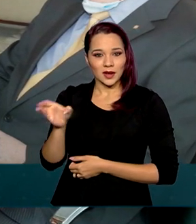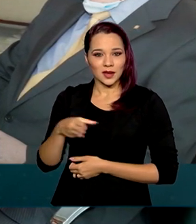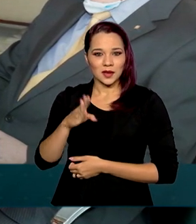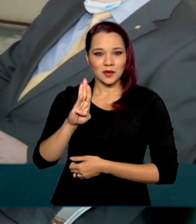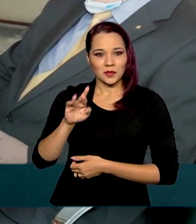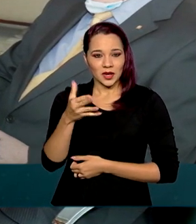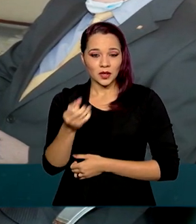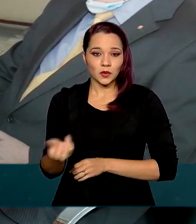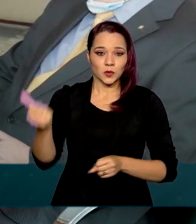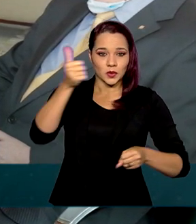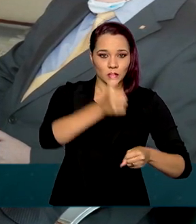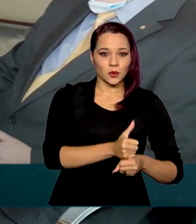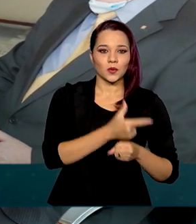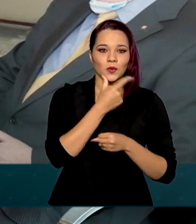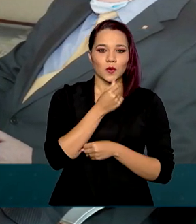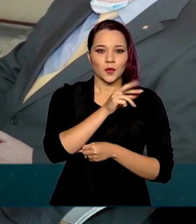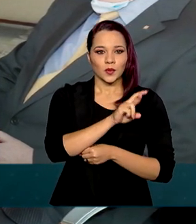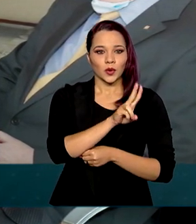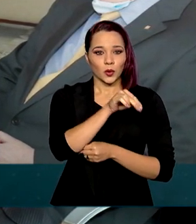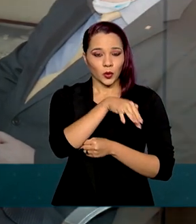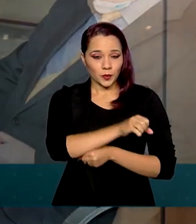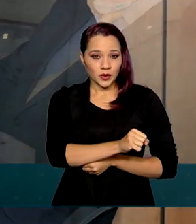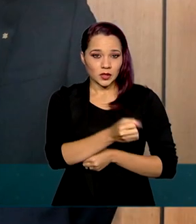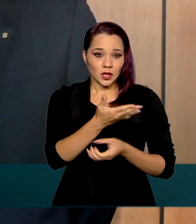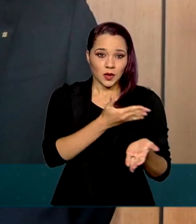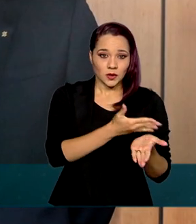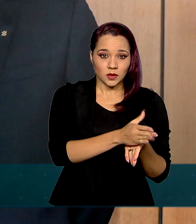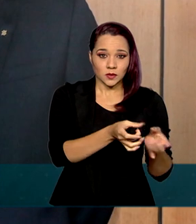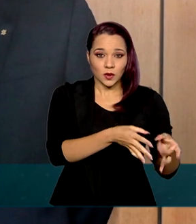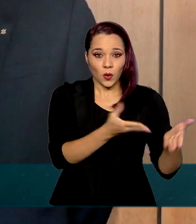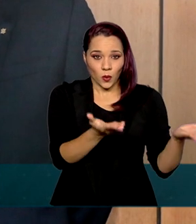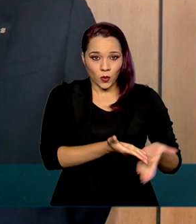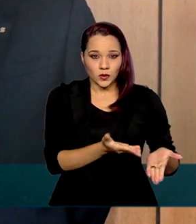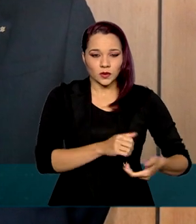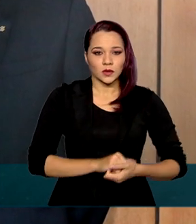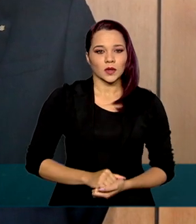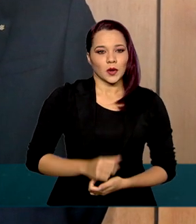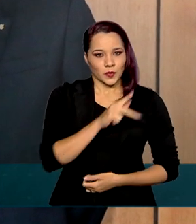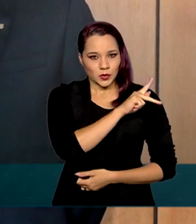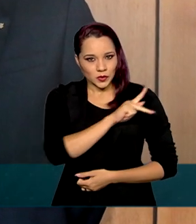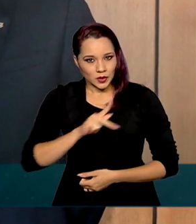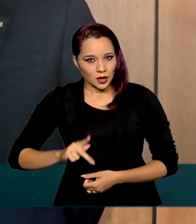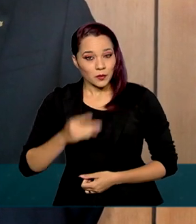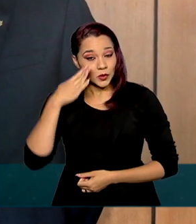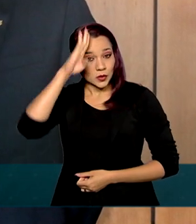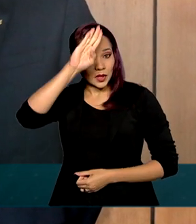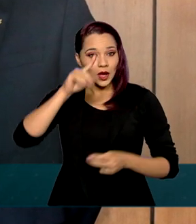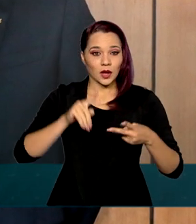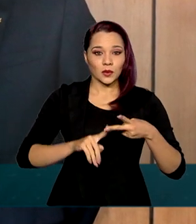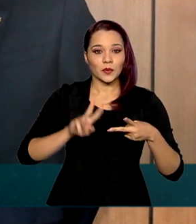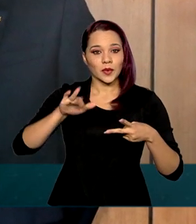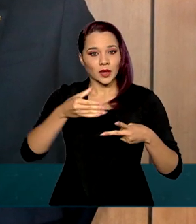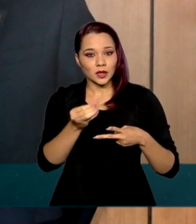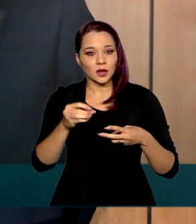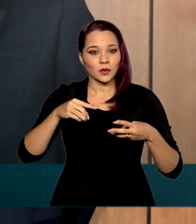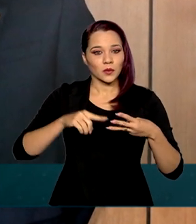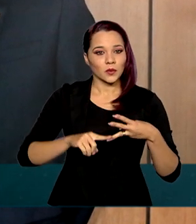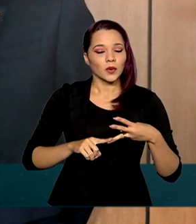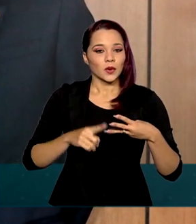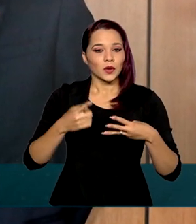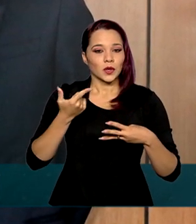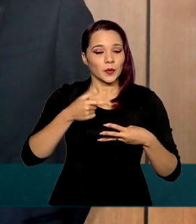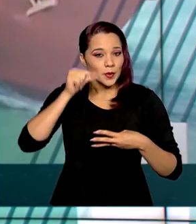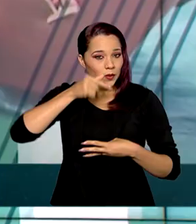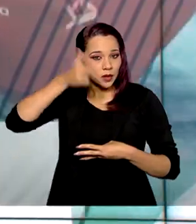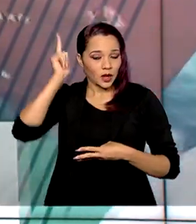substitui Rubem Novaes, que deixou o cargo hoje. Bolsonaro, Brandão, Novaes e o ministro da Economia, Paulo Guedes, se reuniram